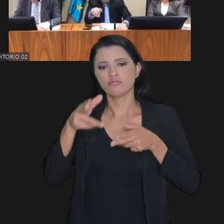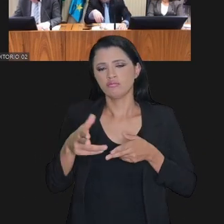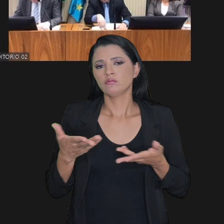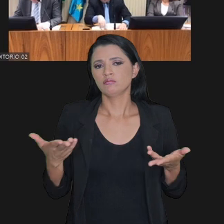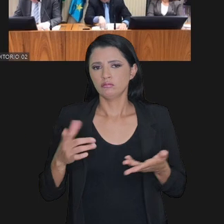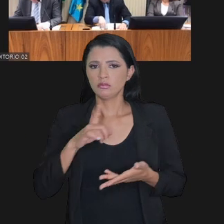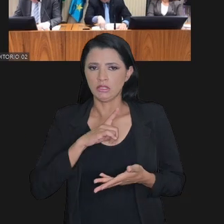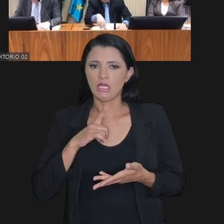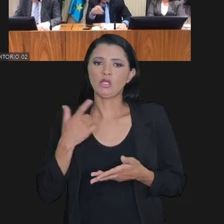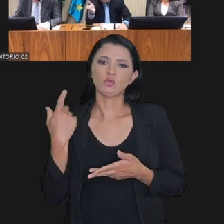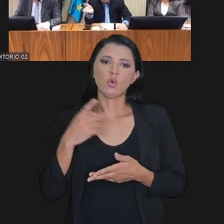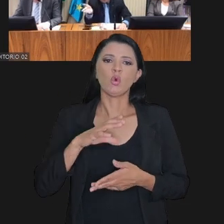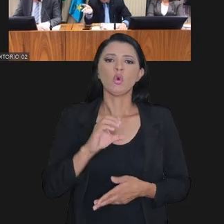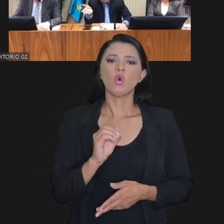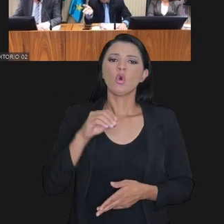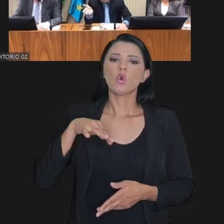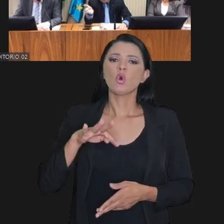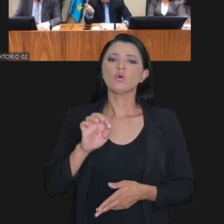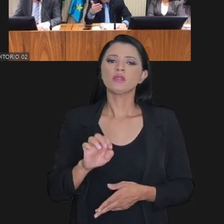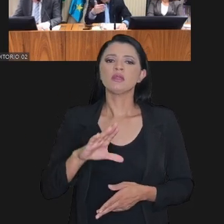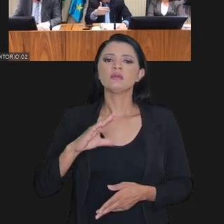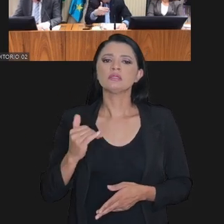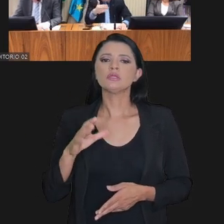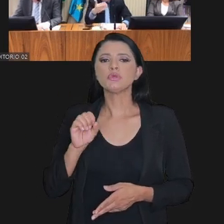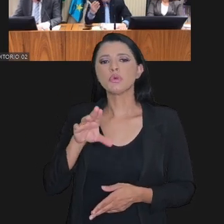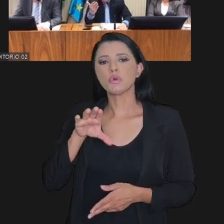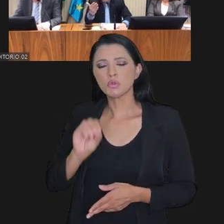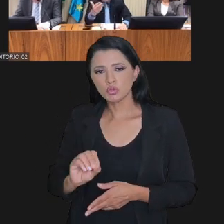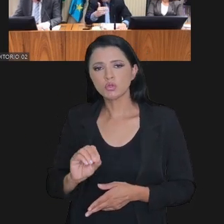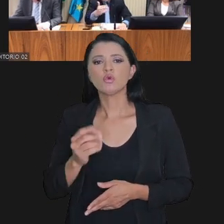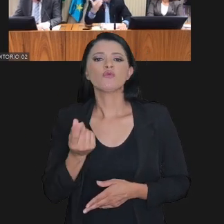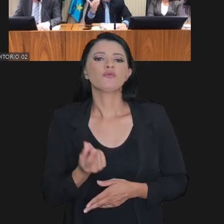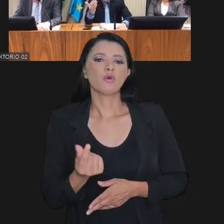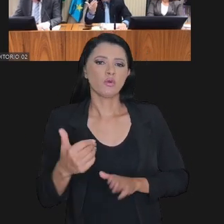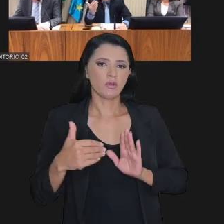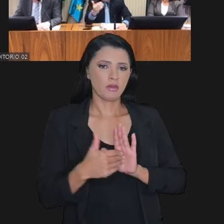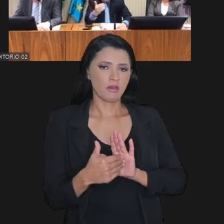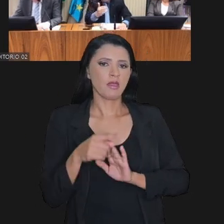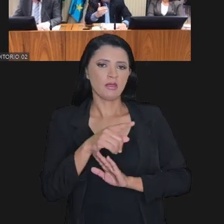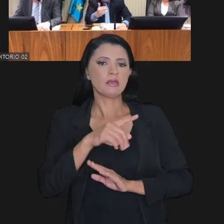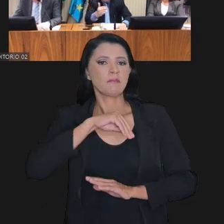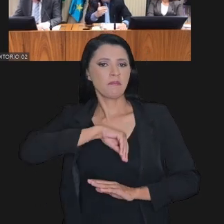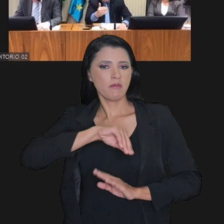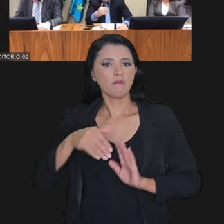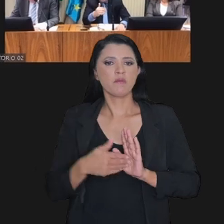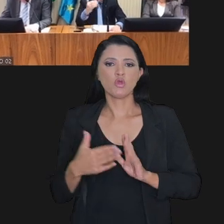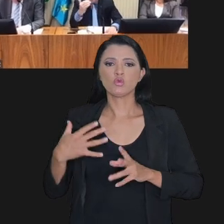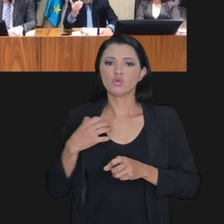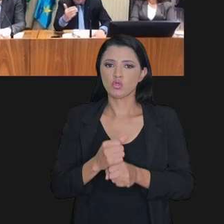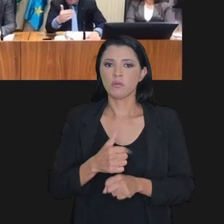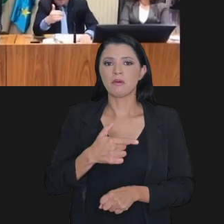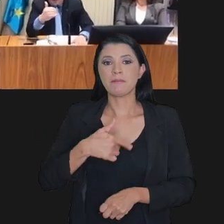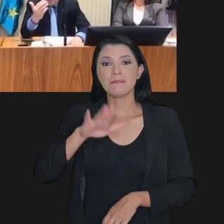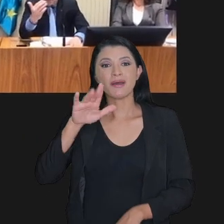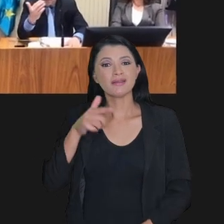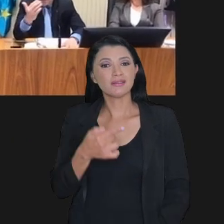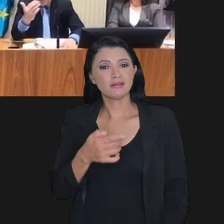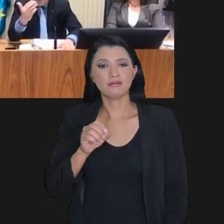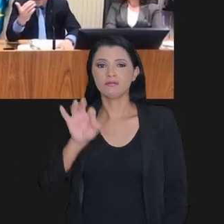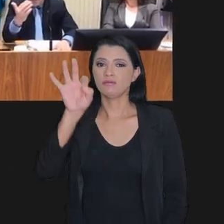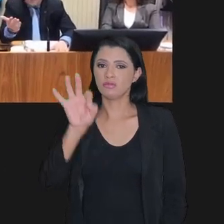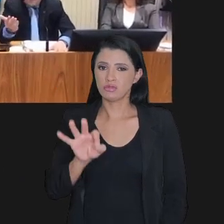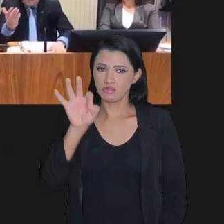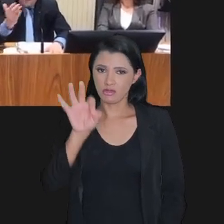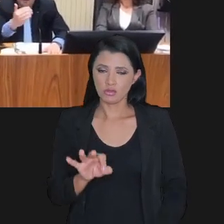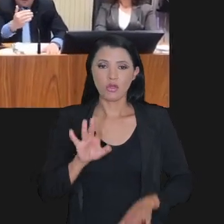também aqui em relação ao do contencioso. Valores até 60 salários mínimos compõem mais de 70% dos nossos